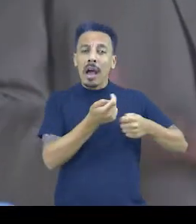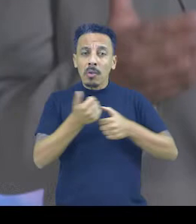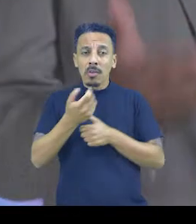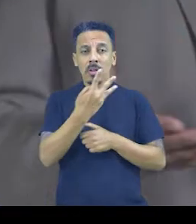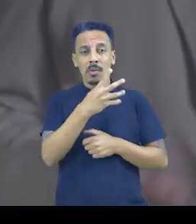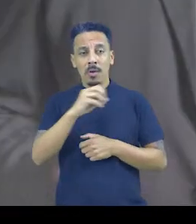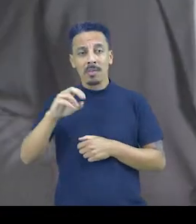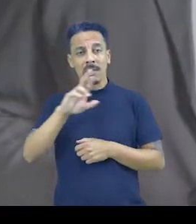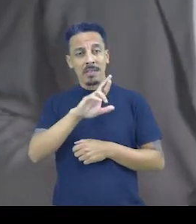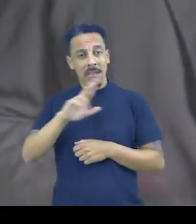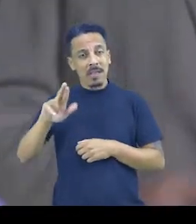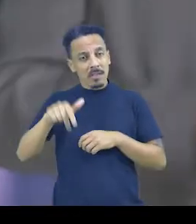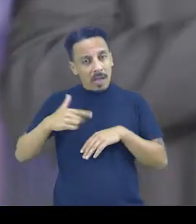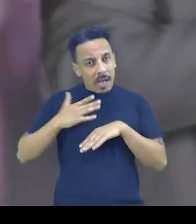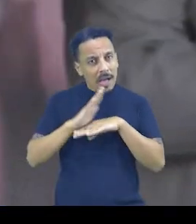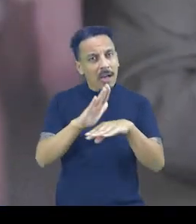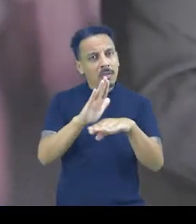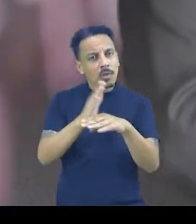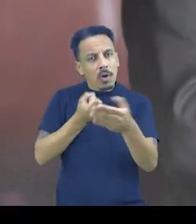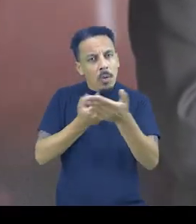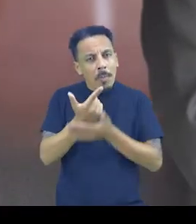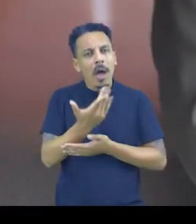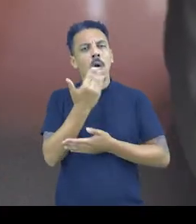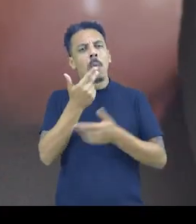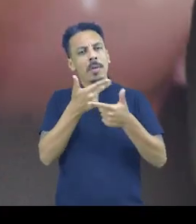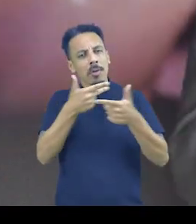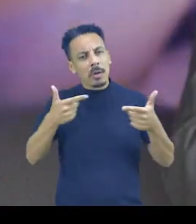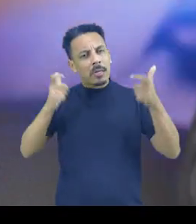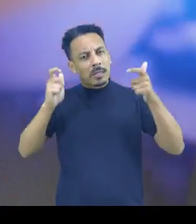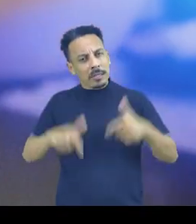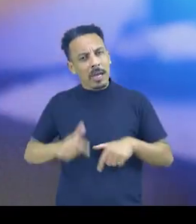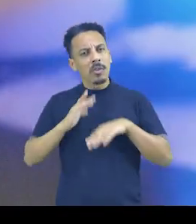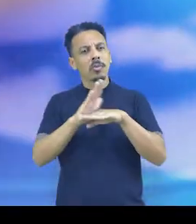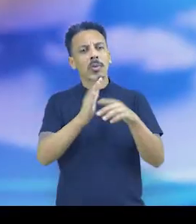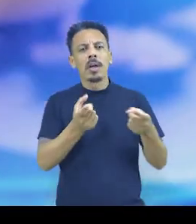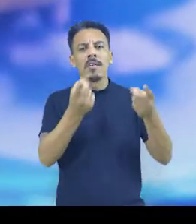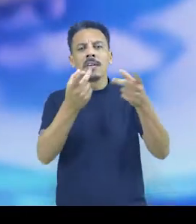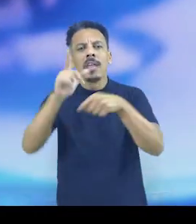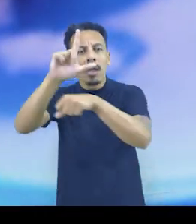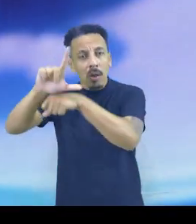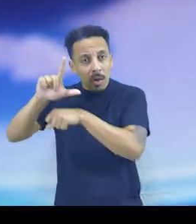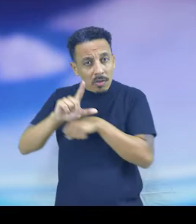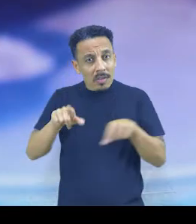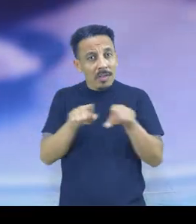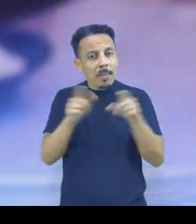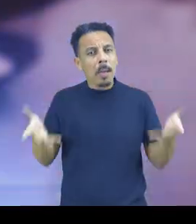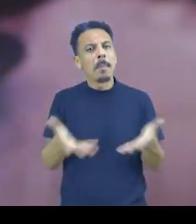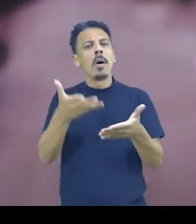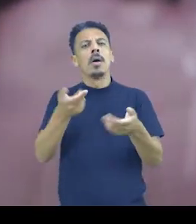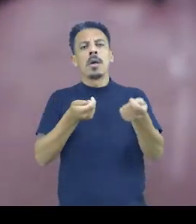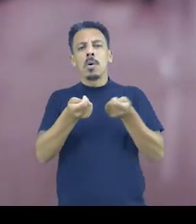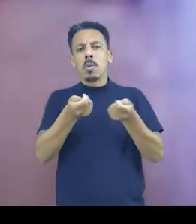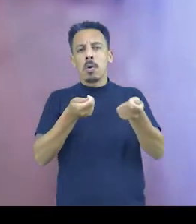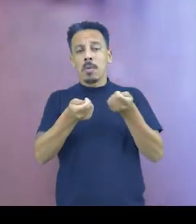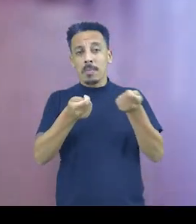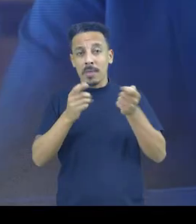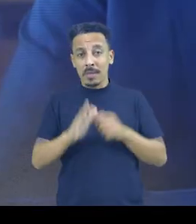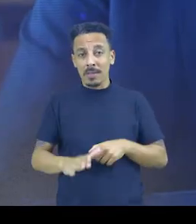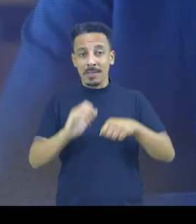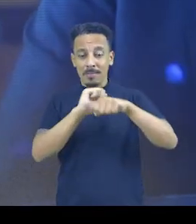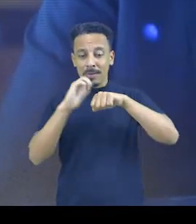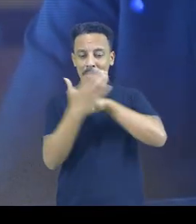auxílio de 400 reais, que ajuda a colocar comida na mesa, fortalece o comércio local e aquece a economia.